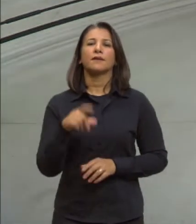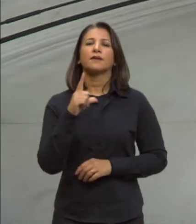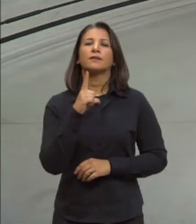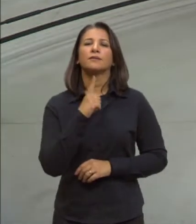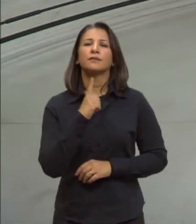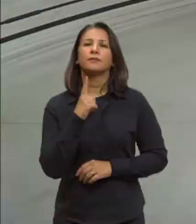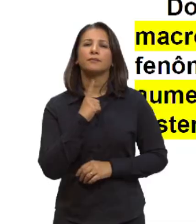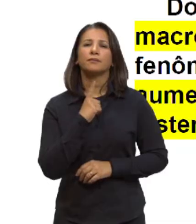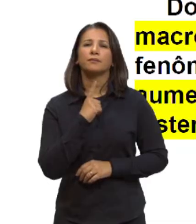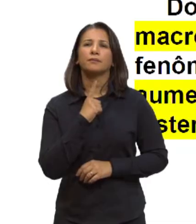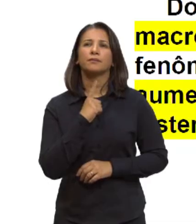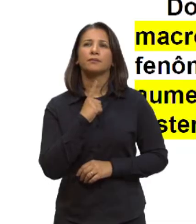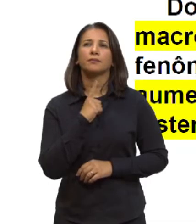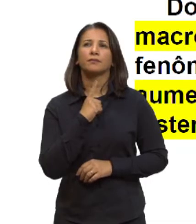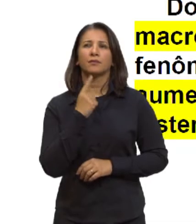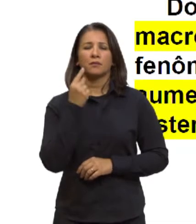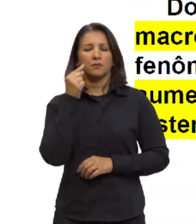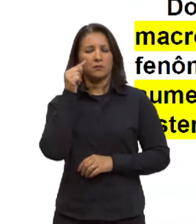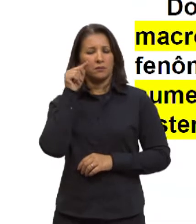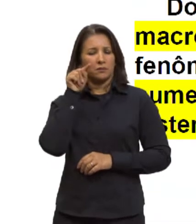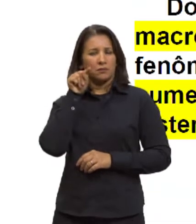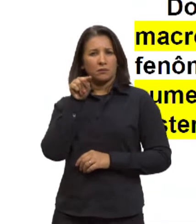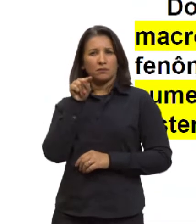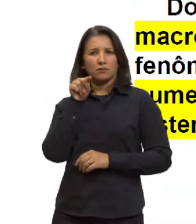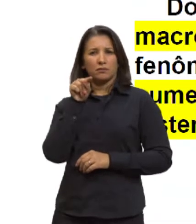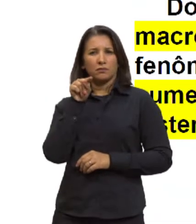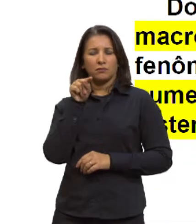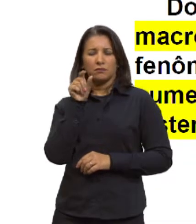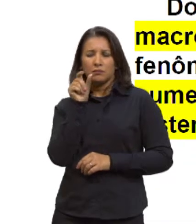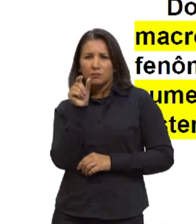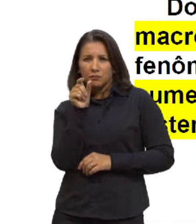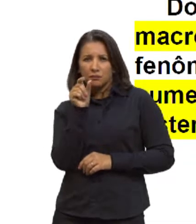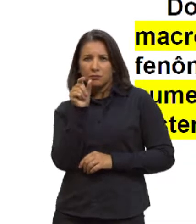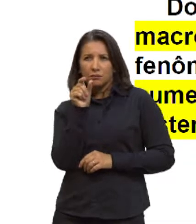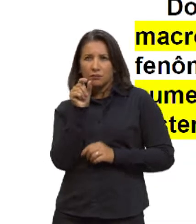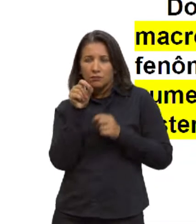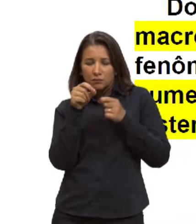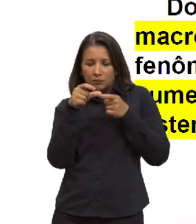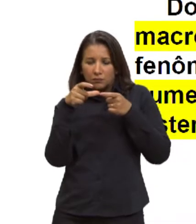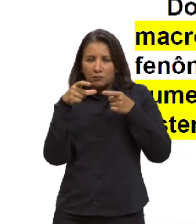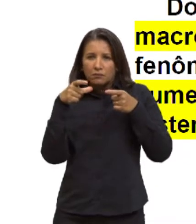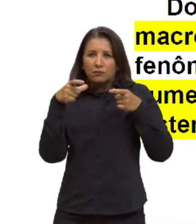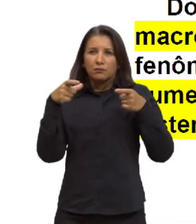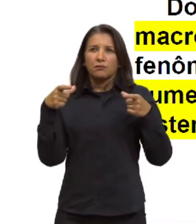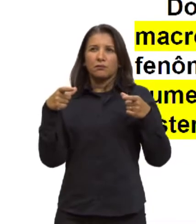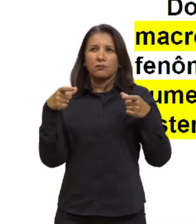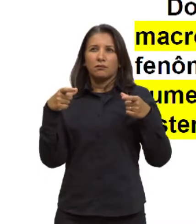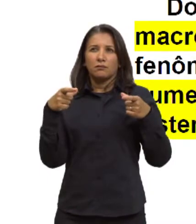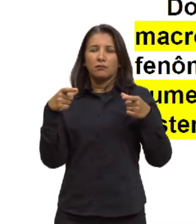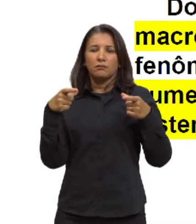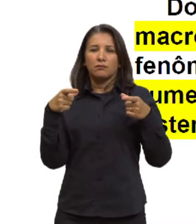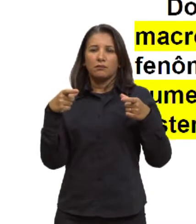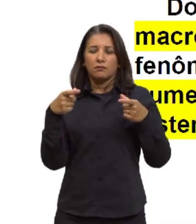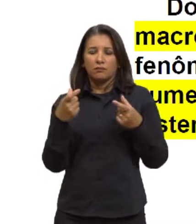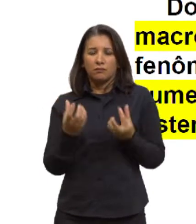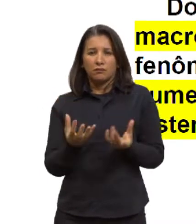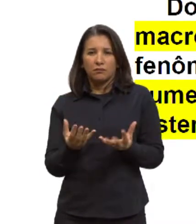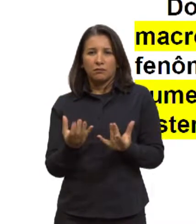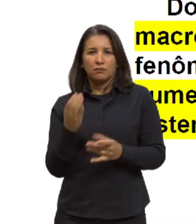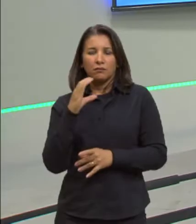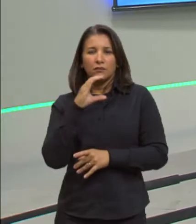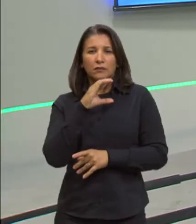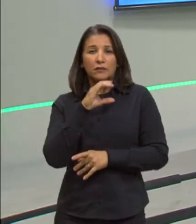no ponto de vista macroscópico, o aumento da dimensão desses materiais quando aquecidos. Então você